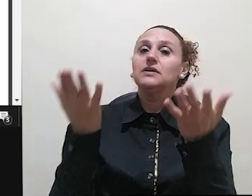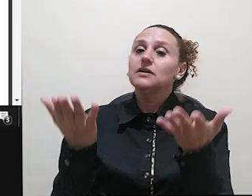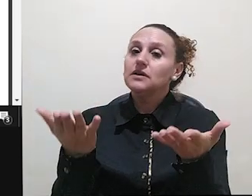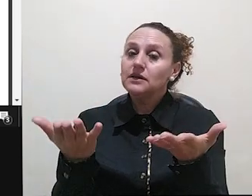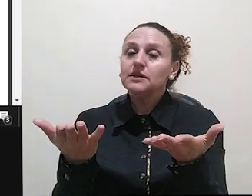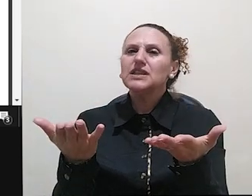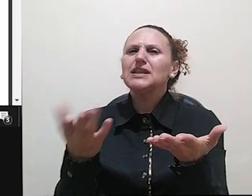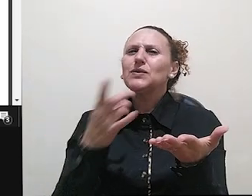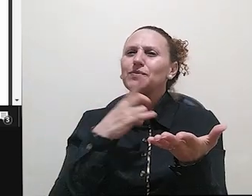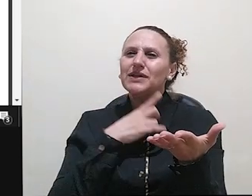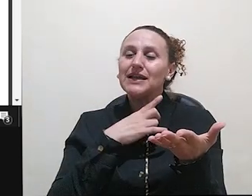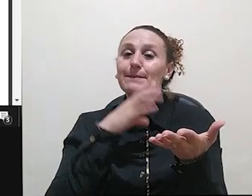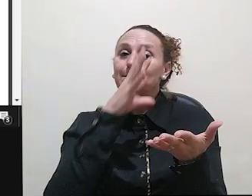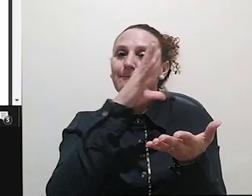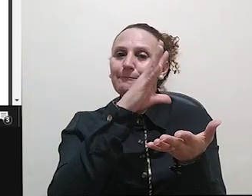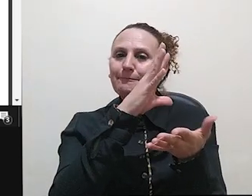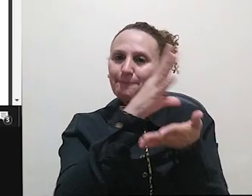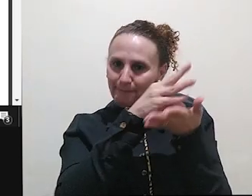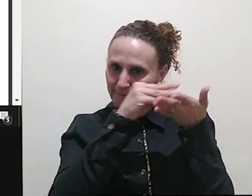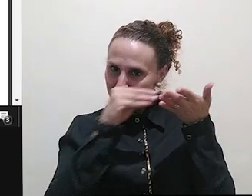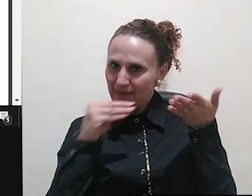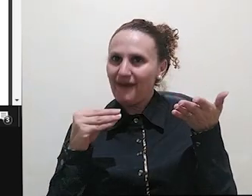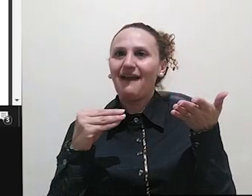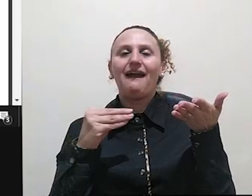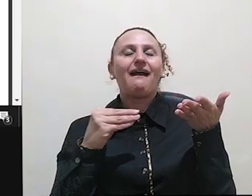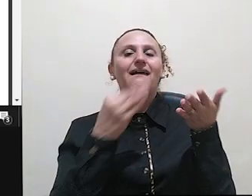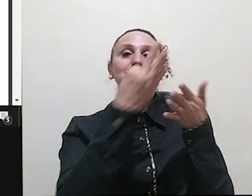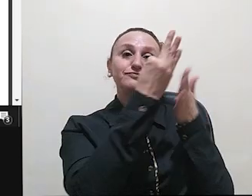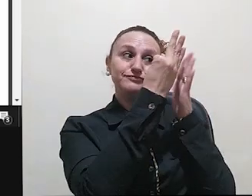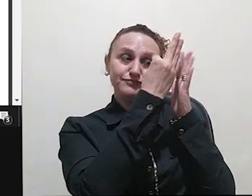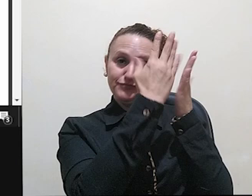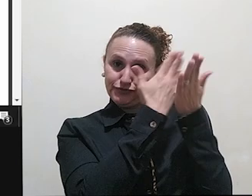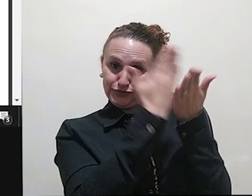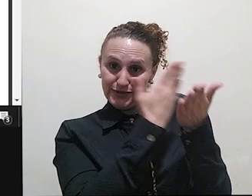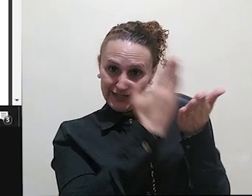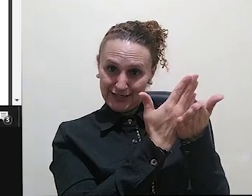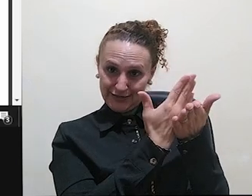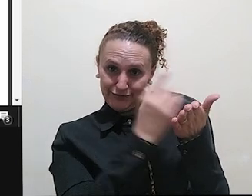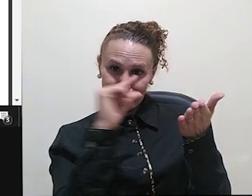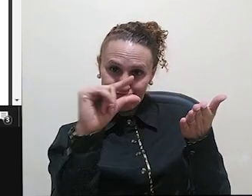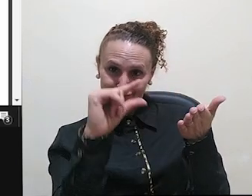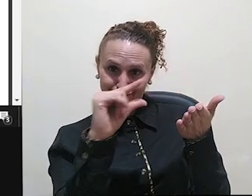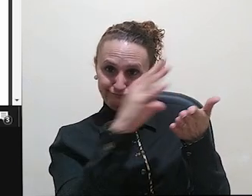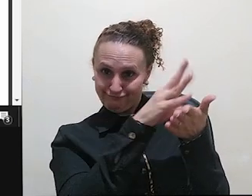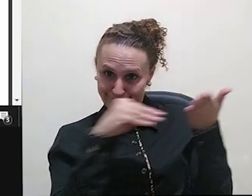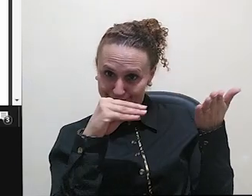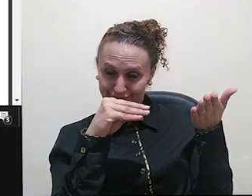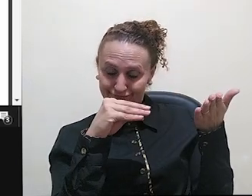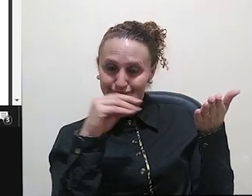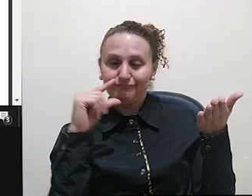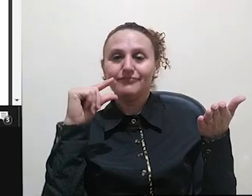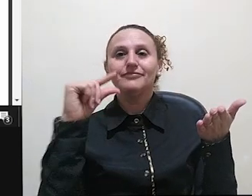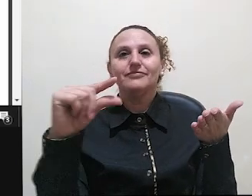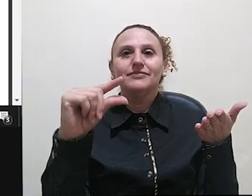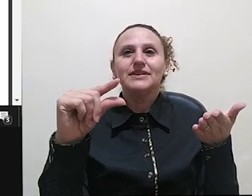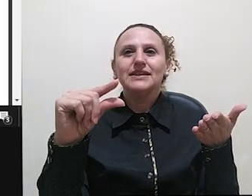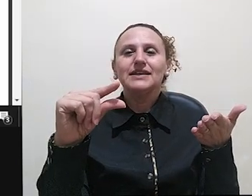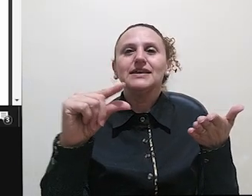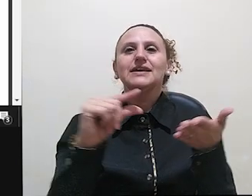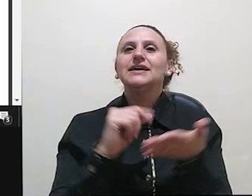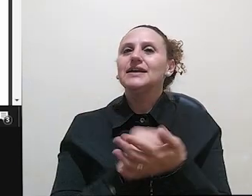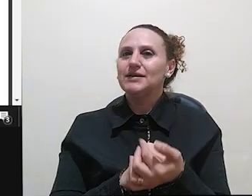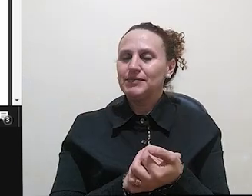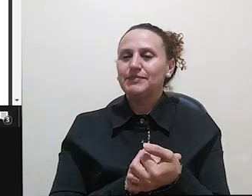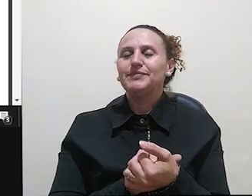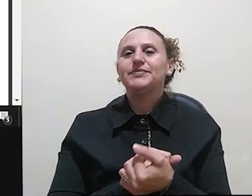ele tira um trecho para concretizar isso com relação ao objeto, que é o recurso autoridade, né? Esse é o